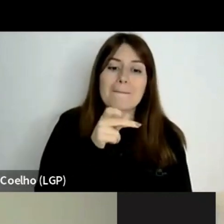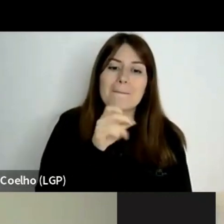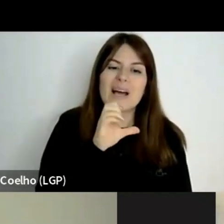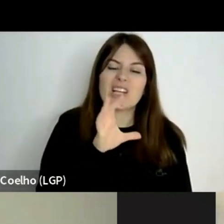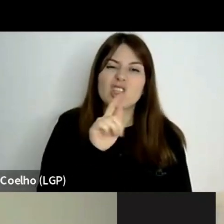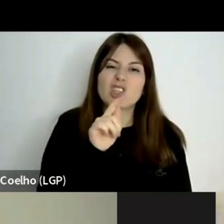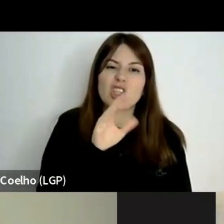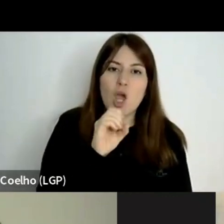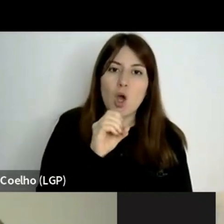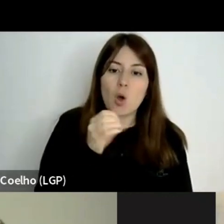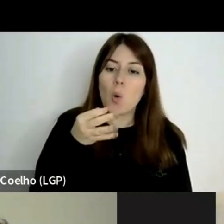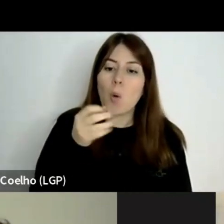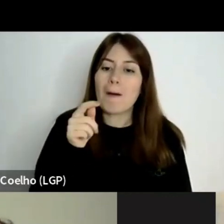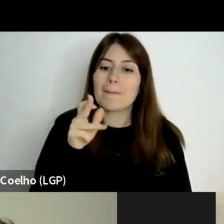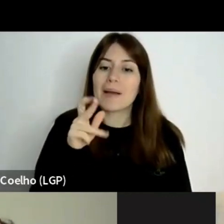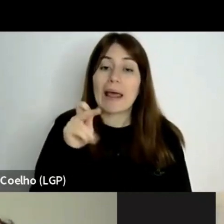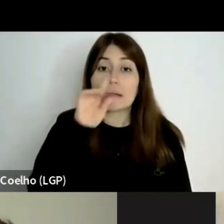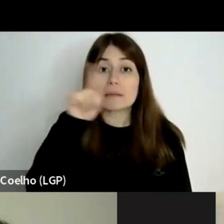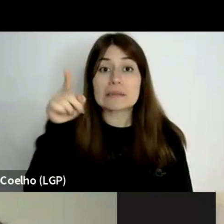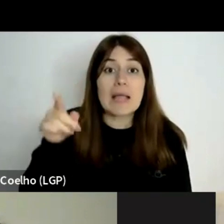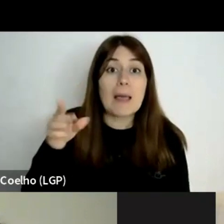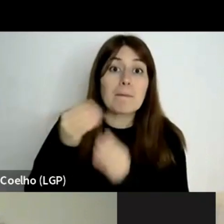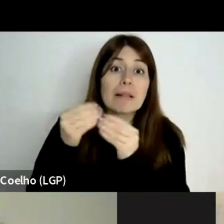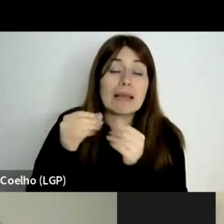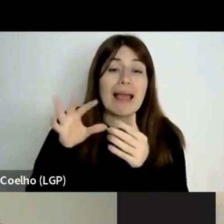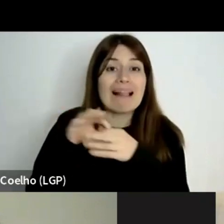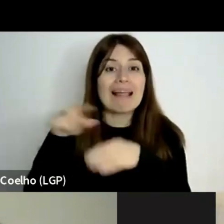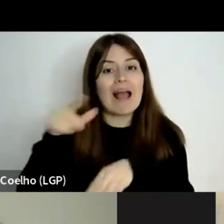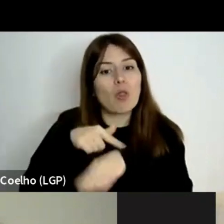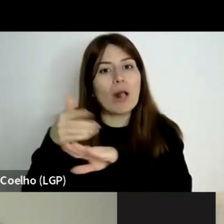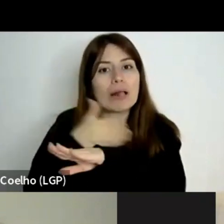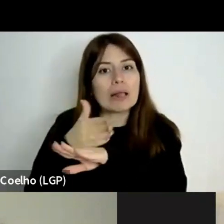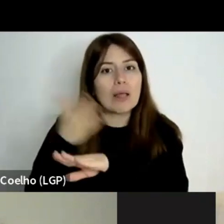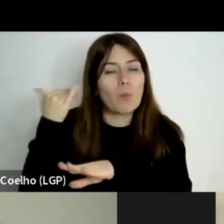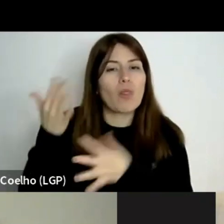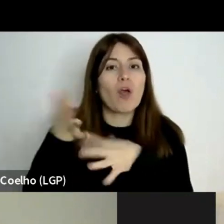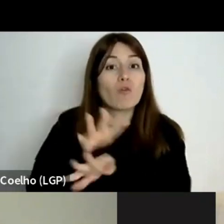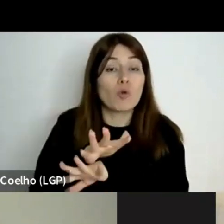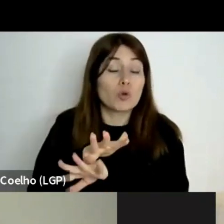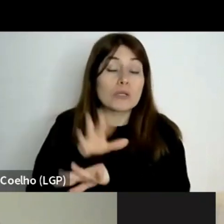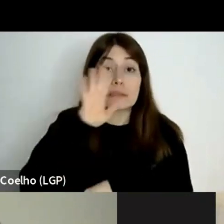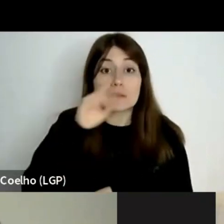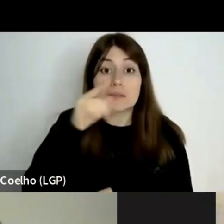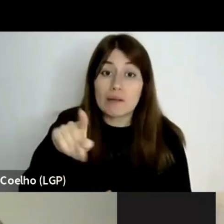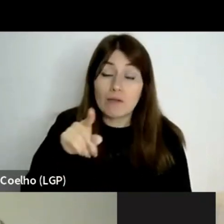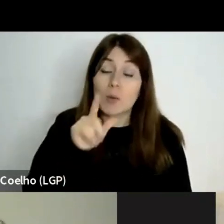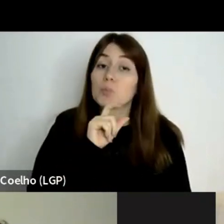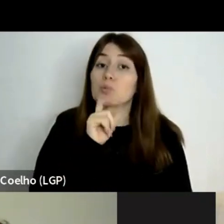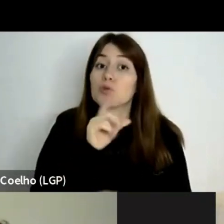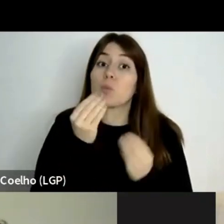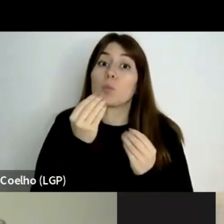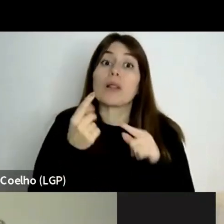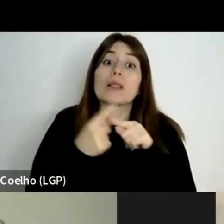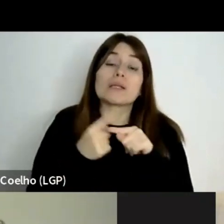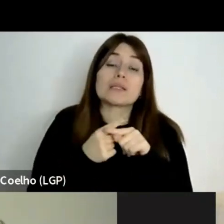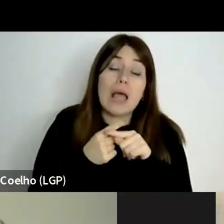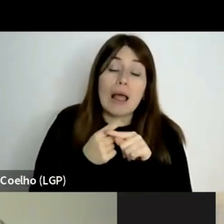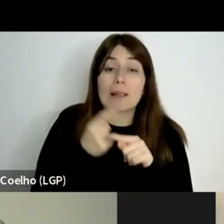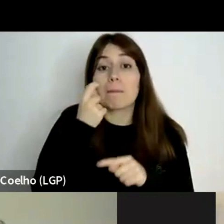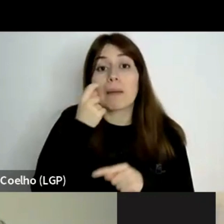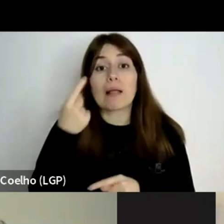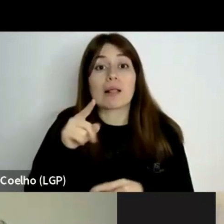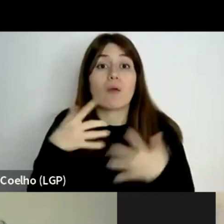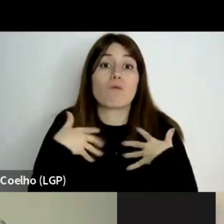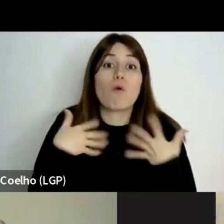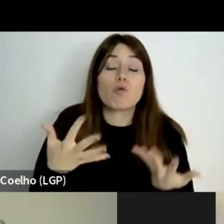avaliação do período revolucionário, se tiver, seria muito interessante para quem, eventualmente, tiver vontade